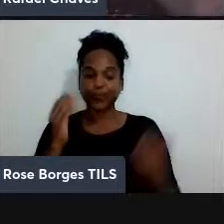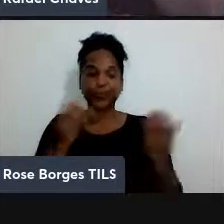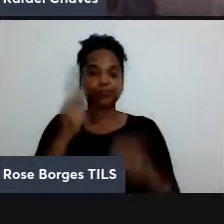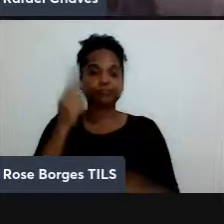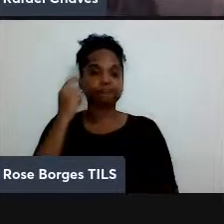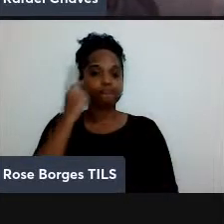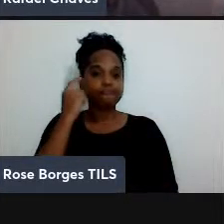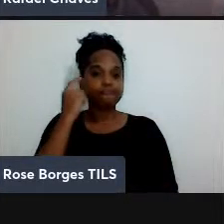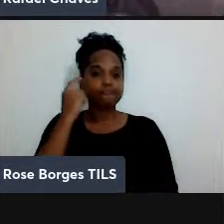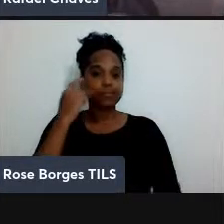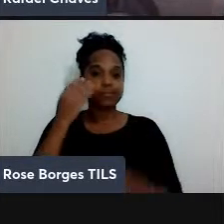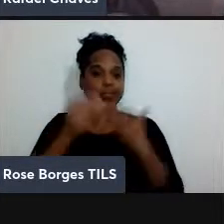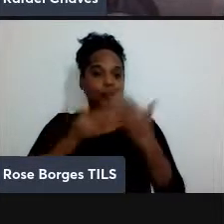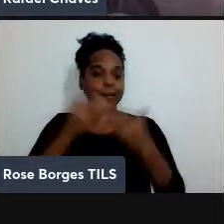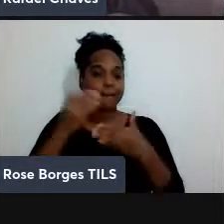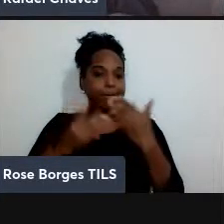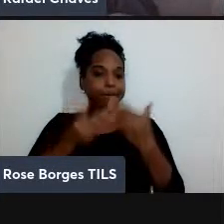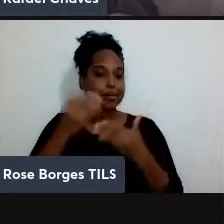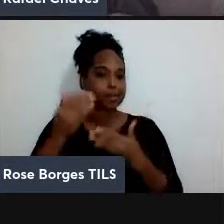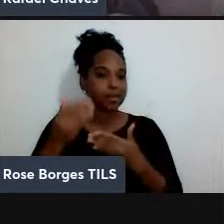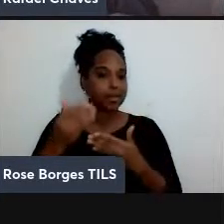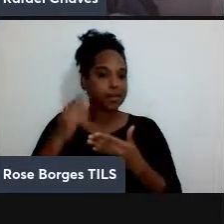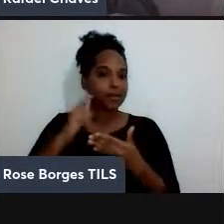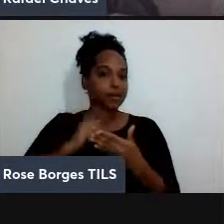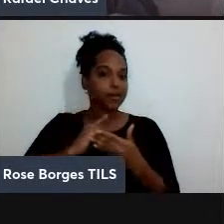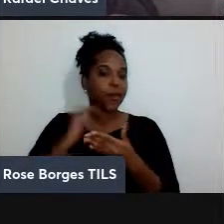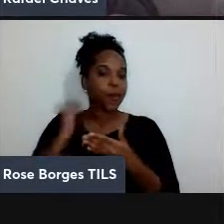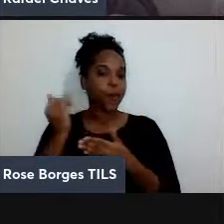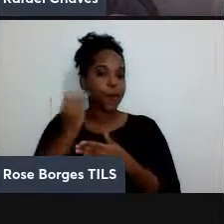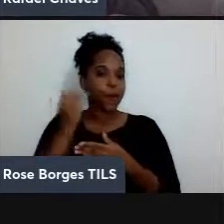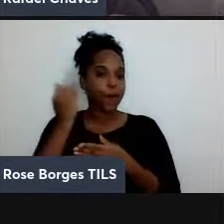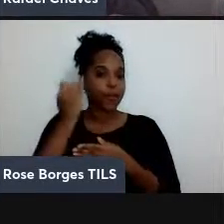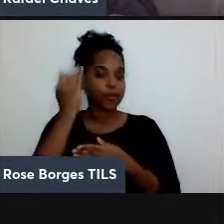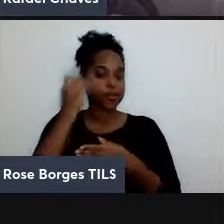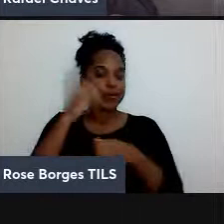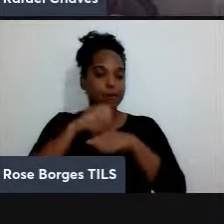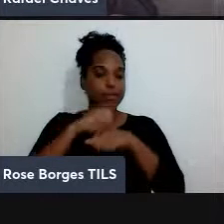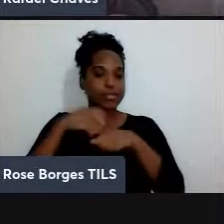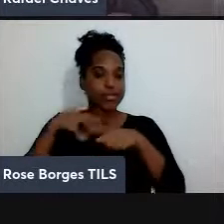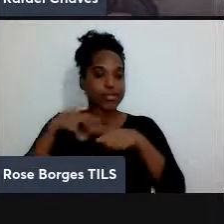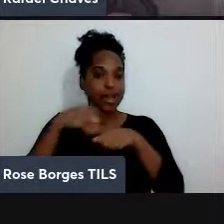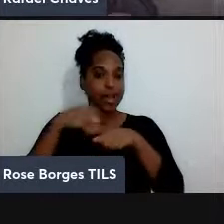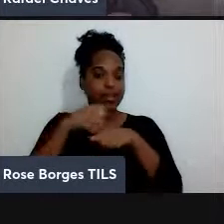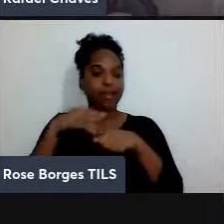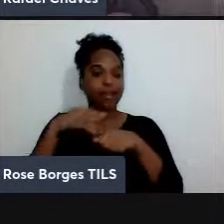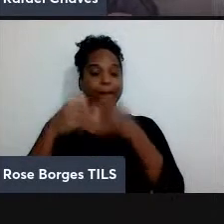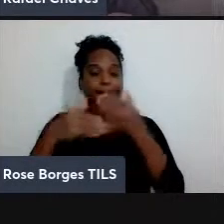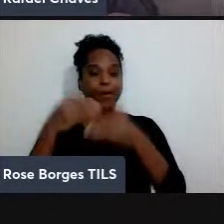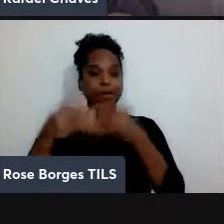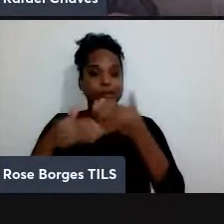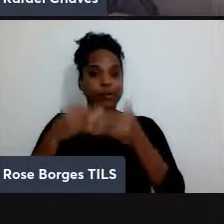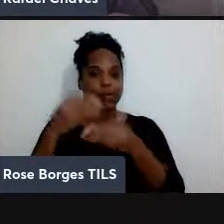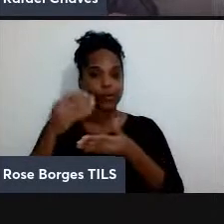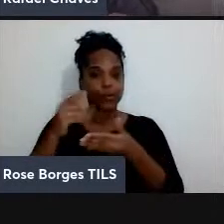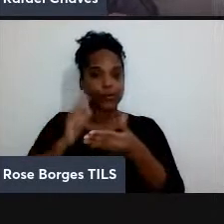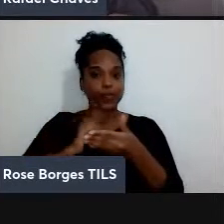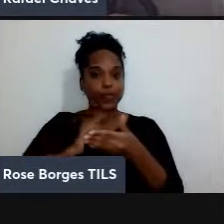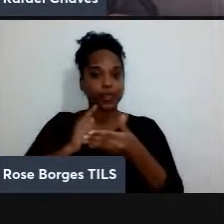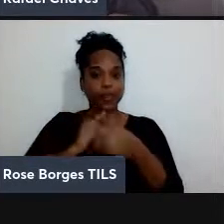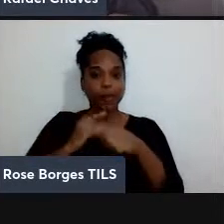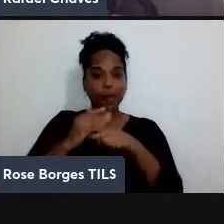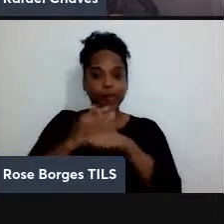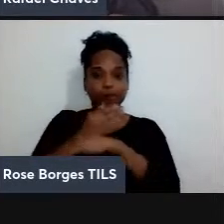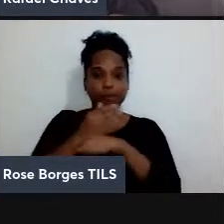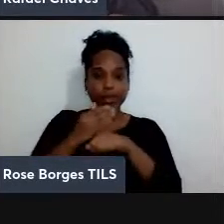não importa o que ele seja o que importa é que na saída desse processo físico a gente vai ter acesso aqui a uma certa